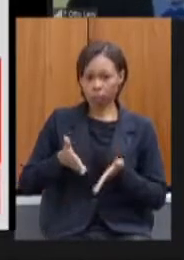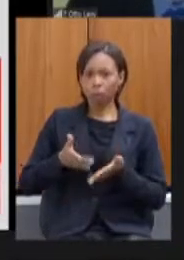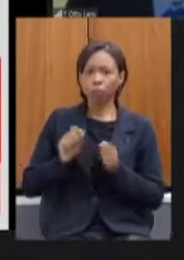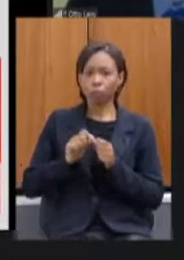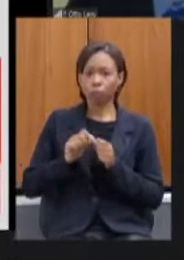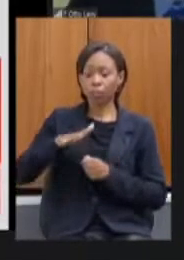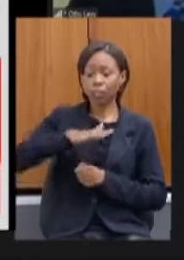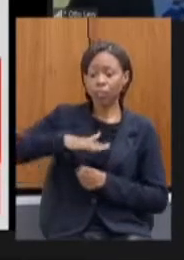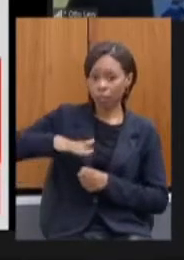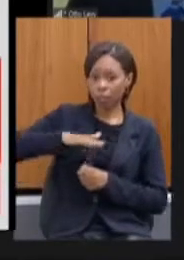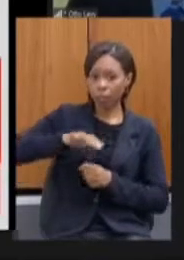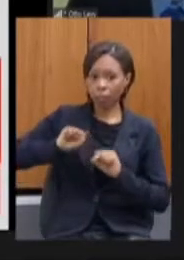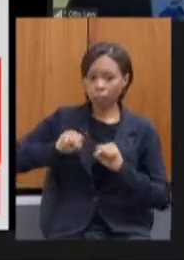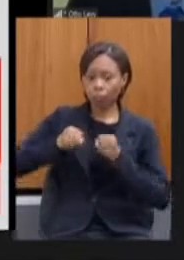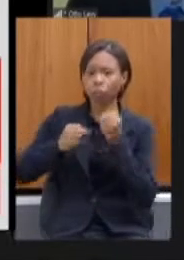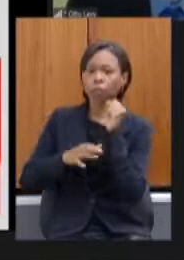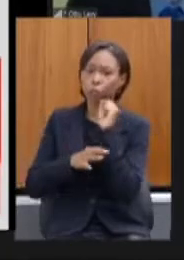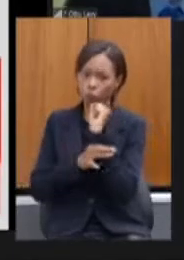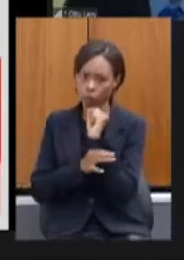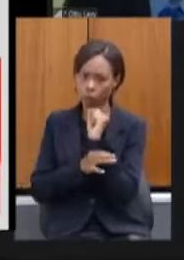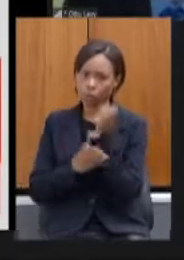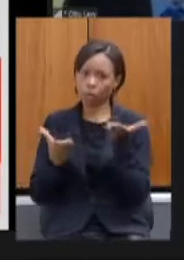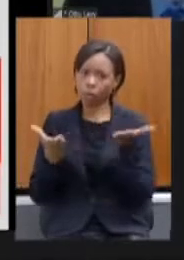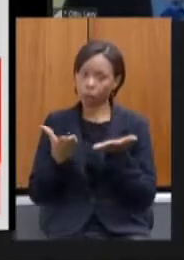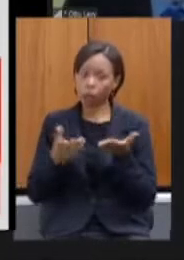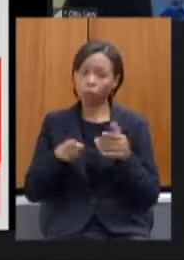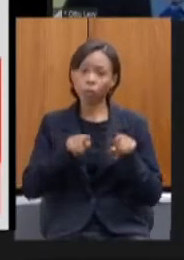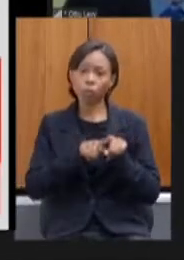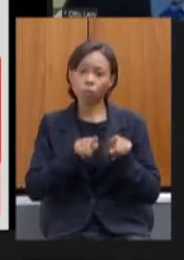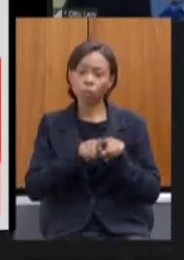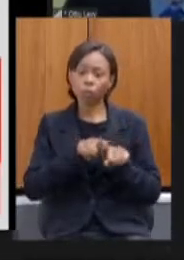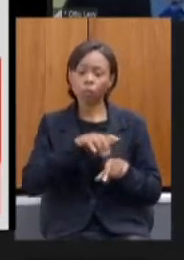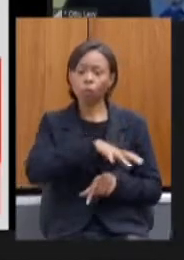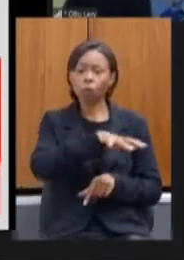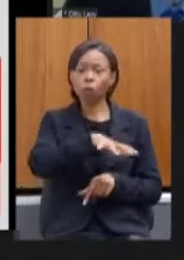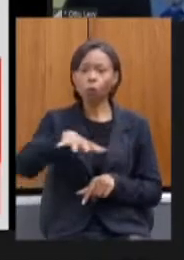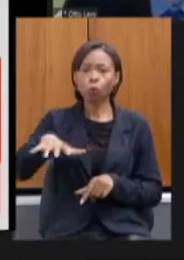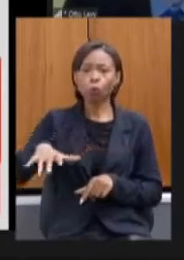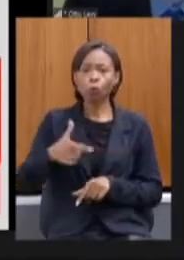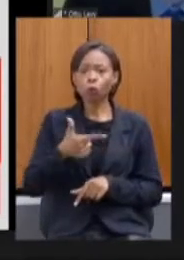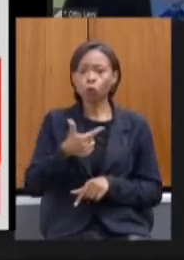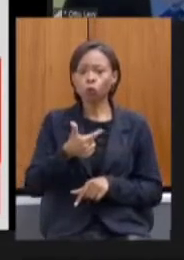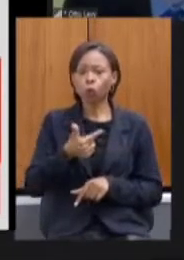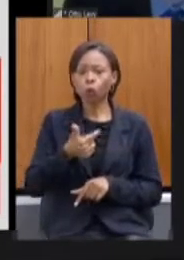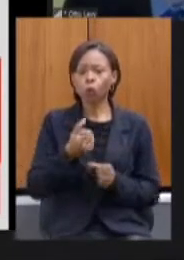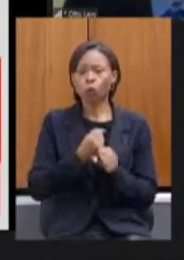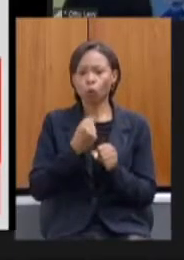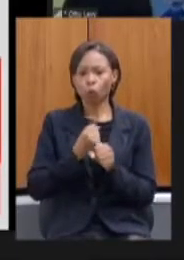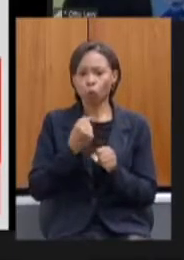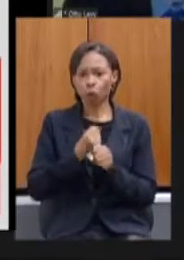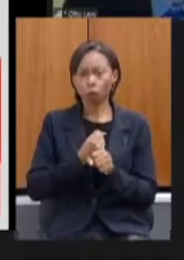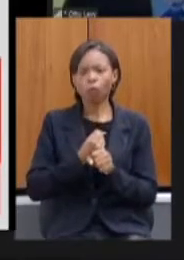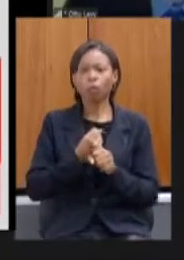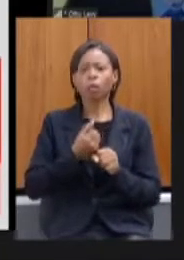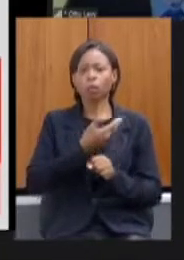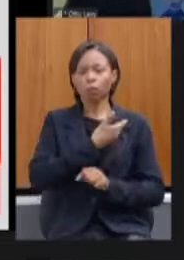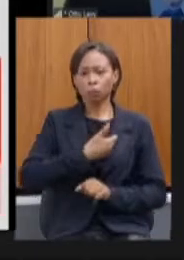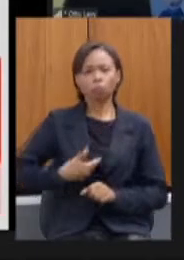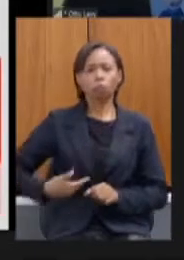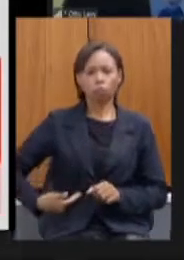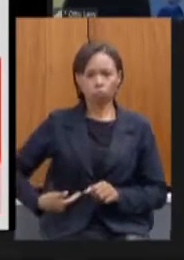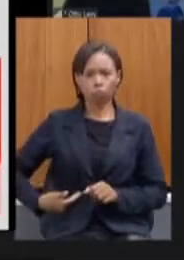e agora estamos expandindo para 12 órgãos da administração direta isso foi utilizado na construção